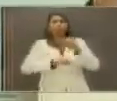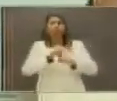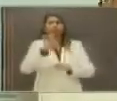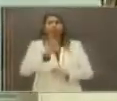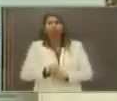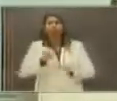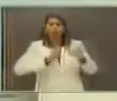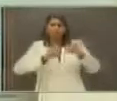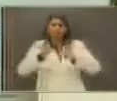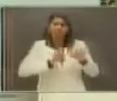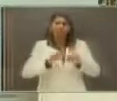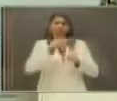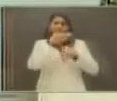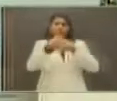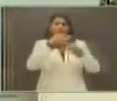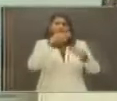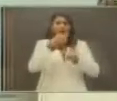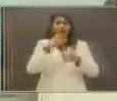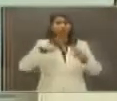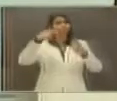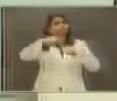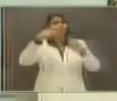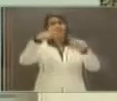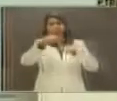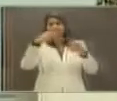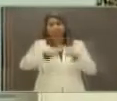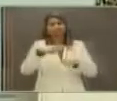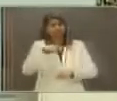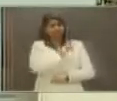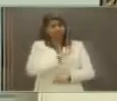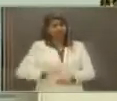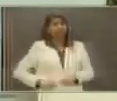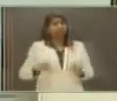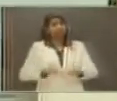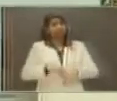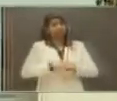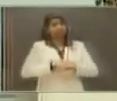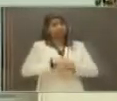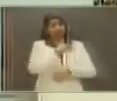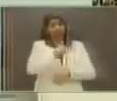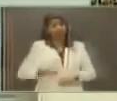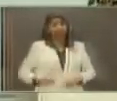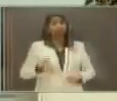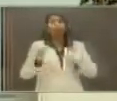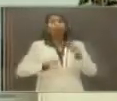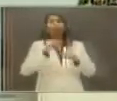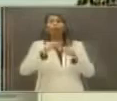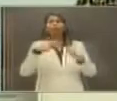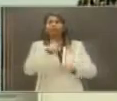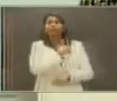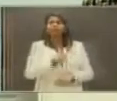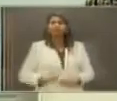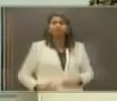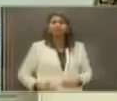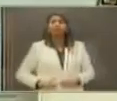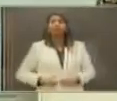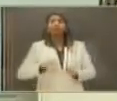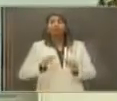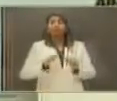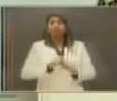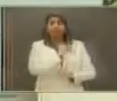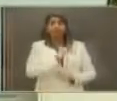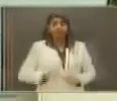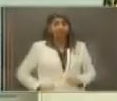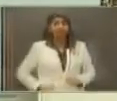propostas que não é função do senador e sim do executivo. A função do senador é legislativo. Então,